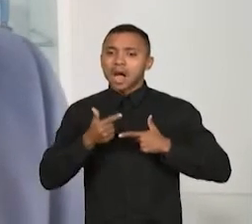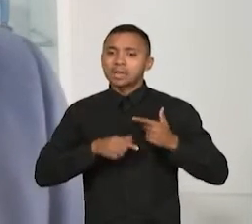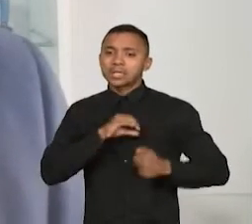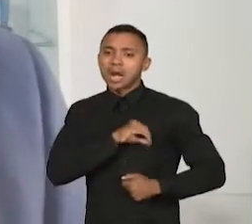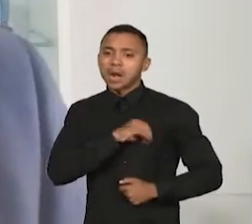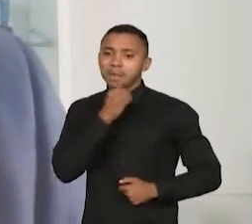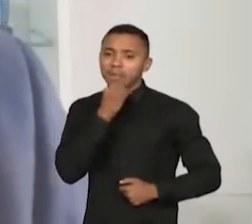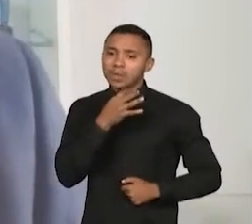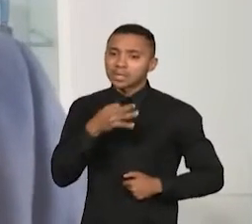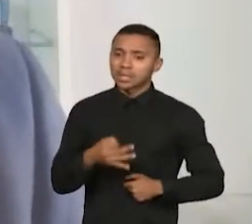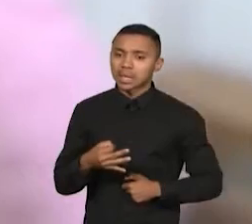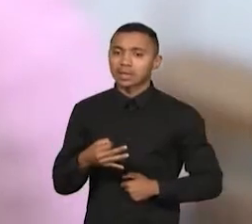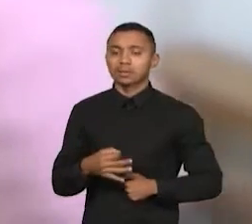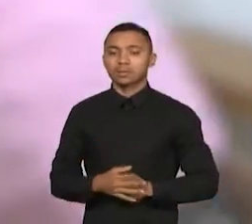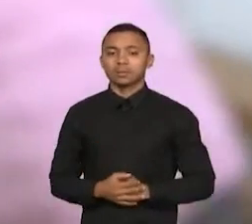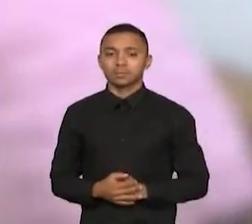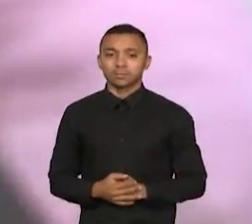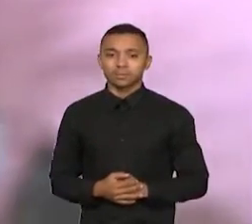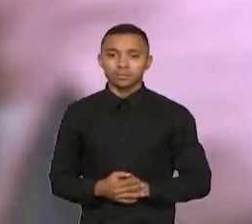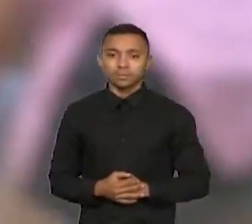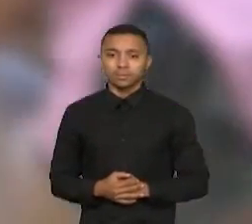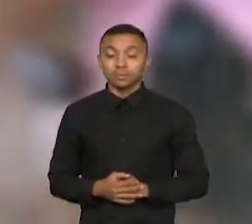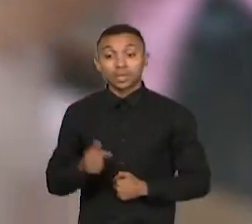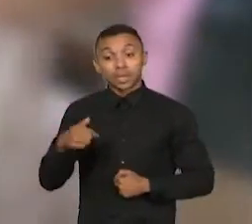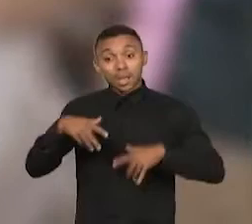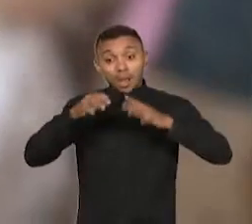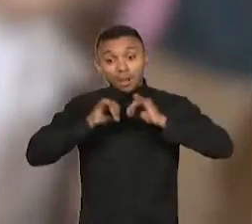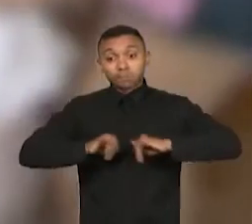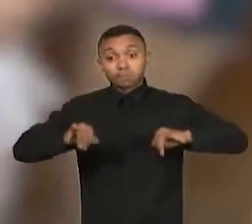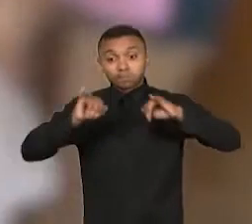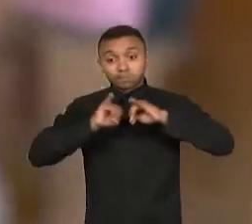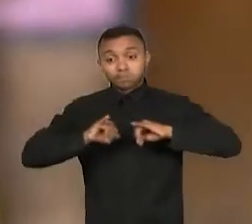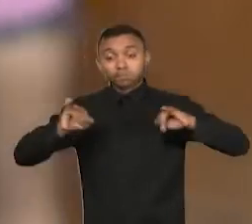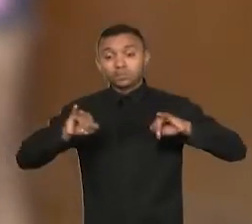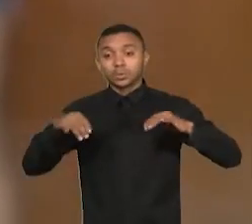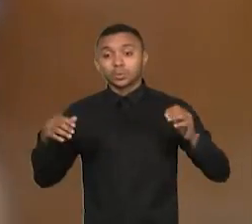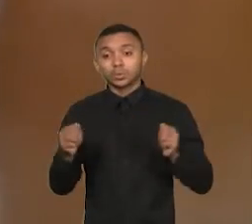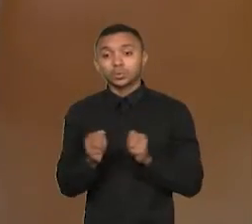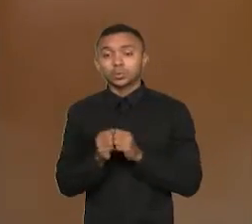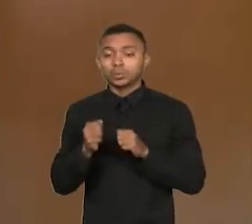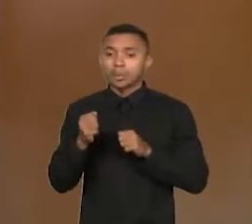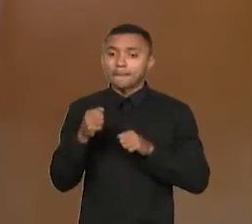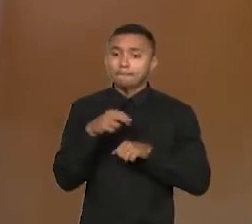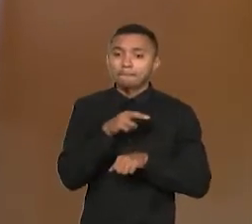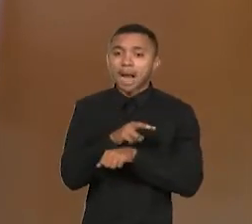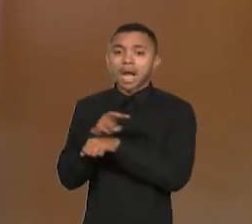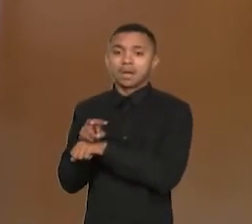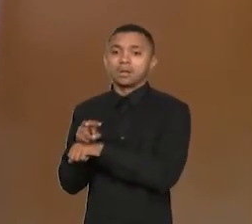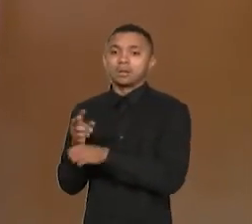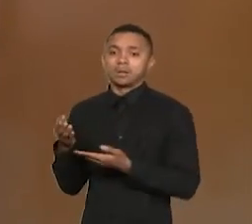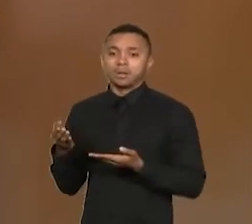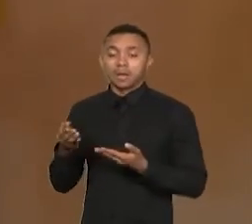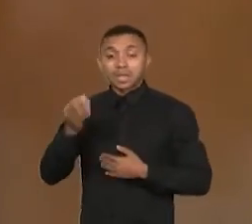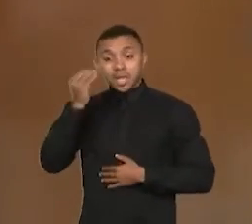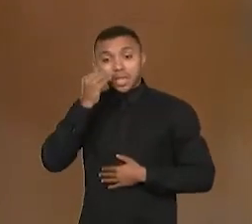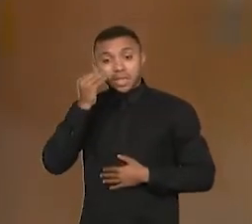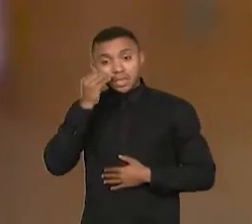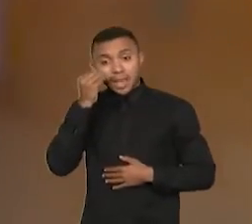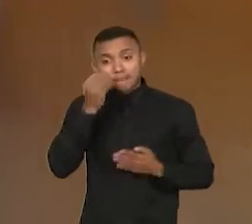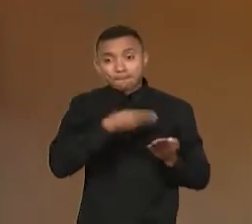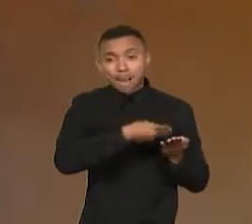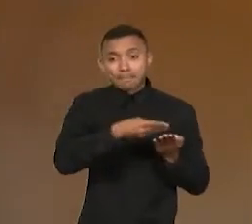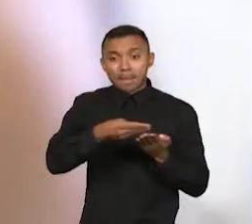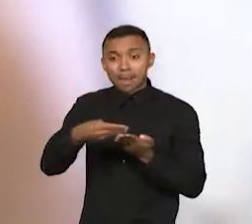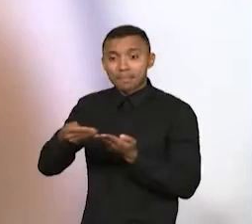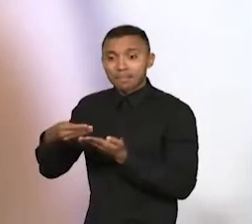previdência, por exemplo. A campanha terá ações de fiscalização, como operações de emissão de notificações a